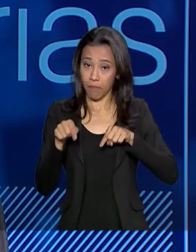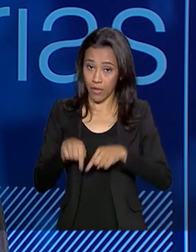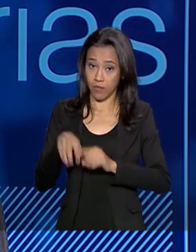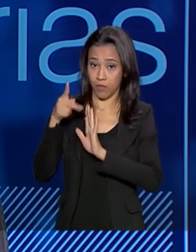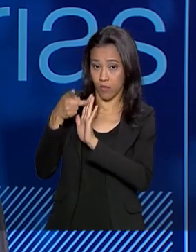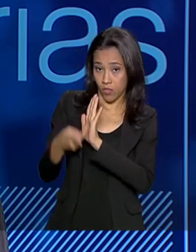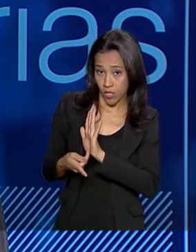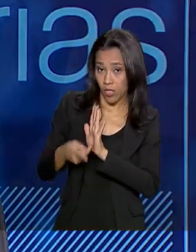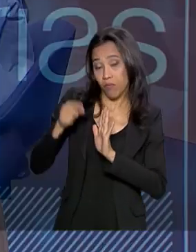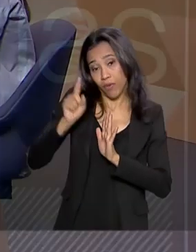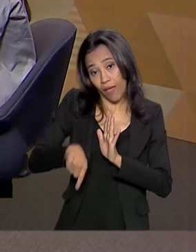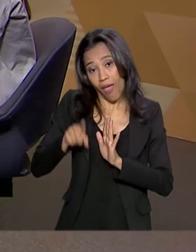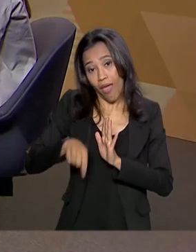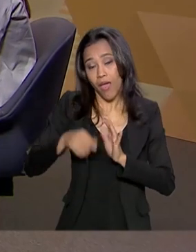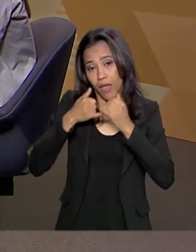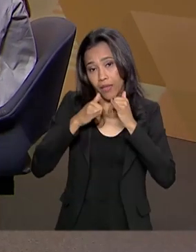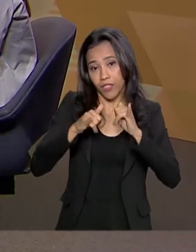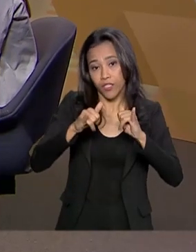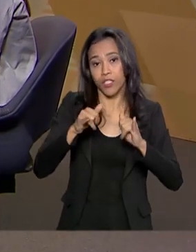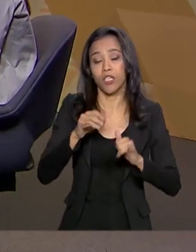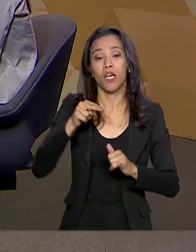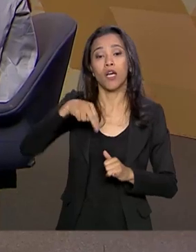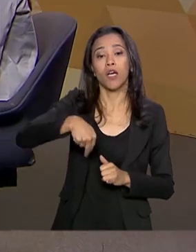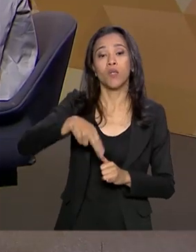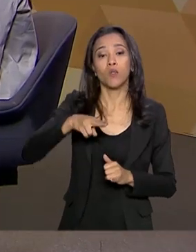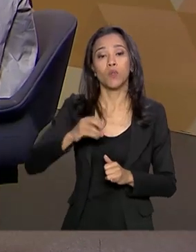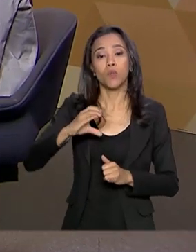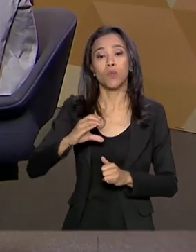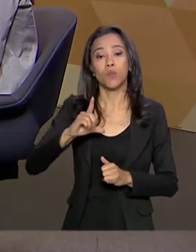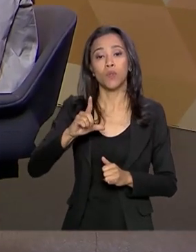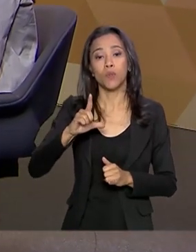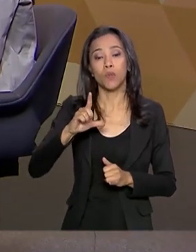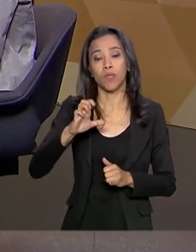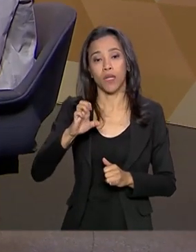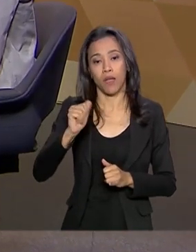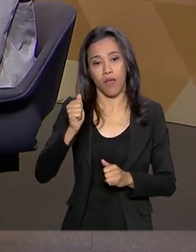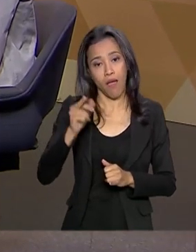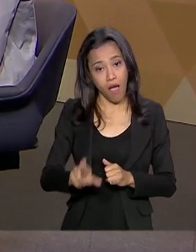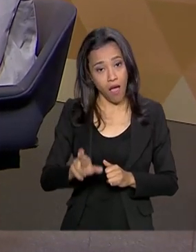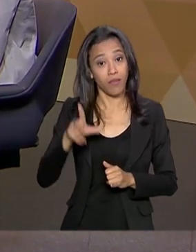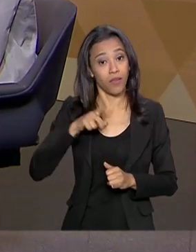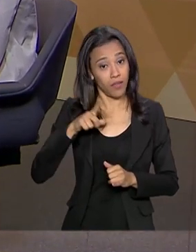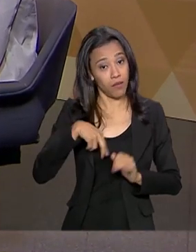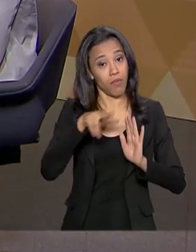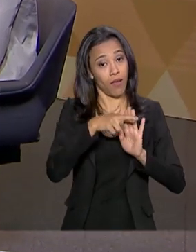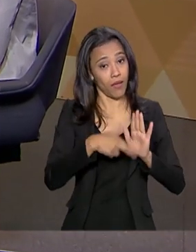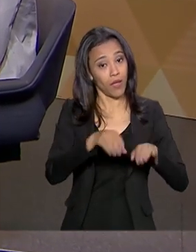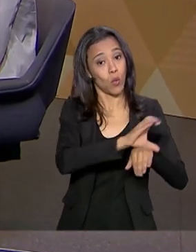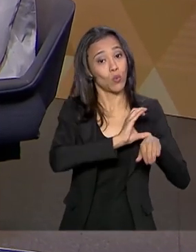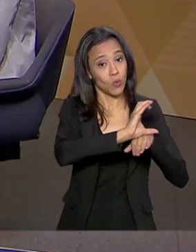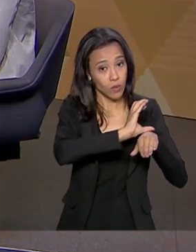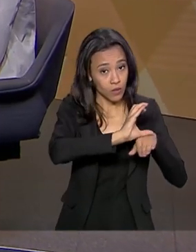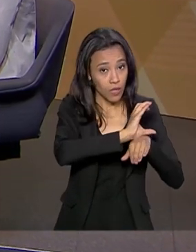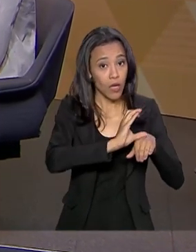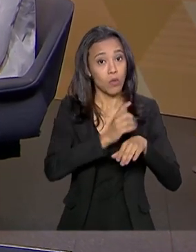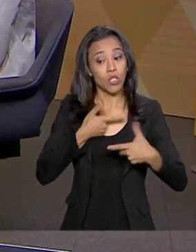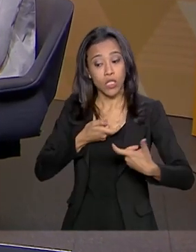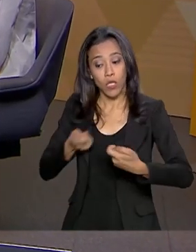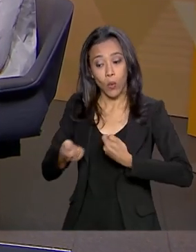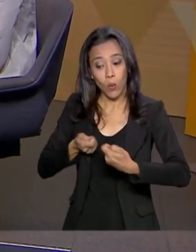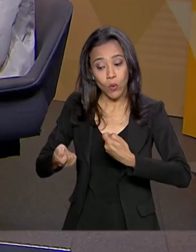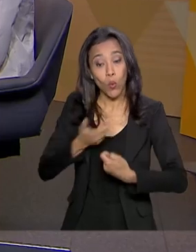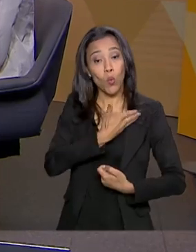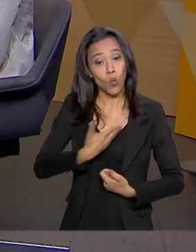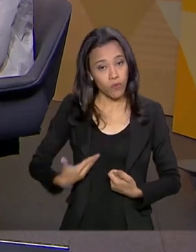Por ser energia nuclear, a gente sabe que tem uma questão constitucional da importância de se manter o controle com o poder